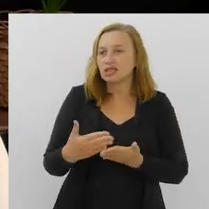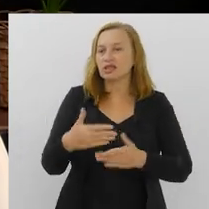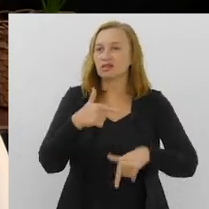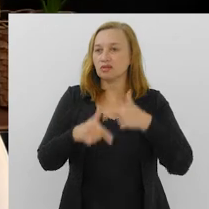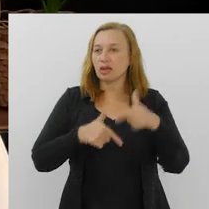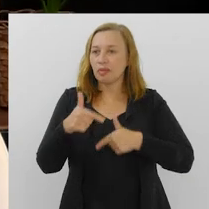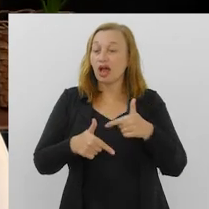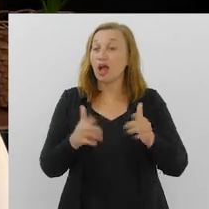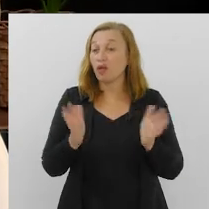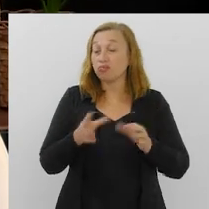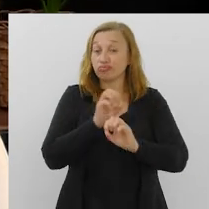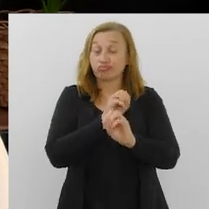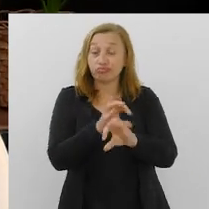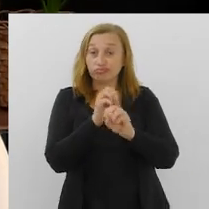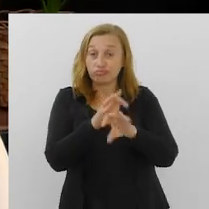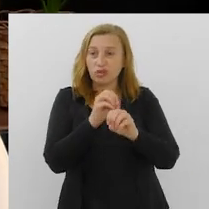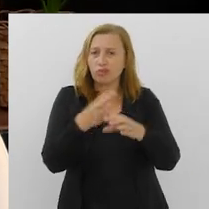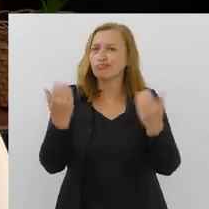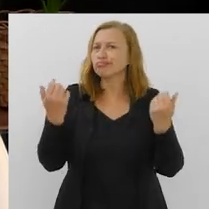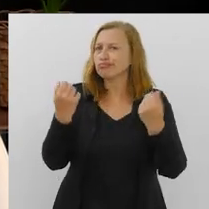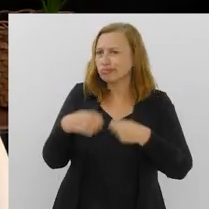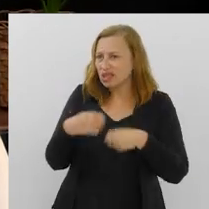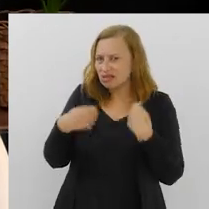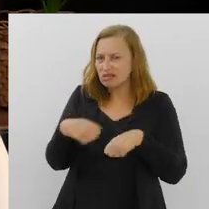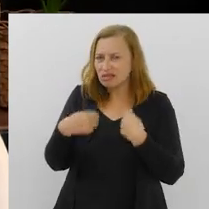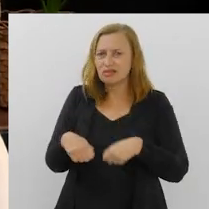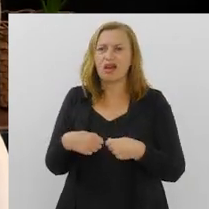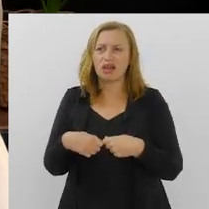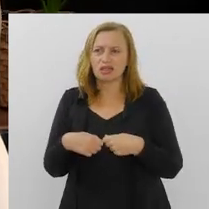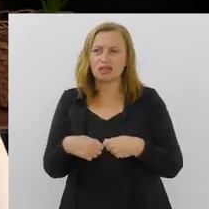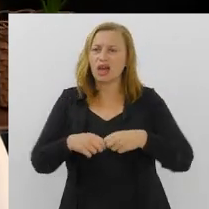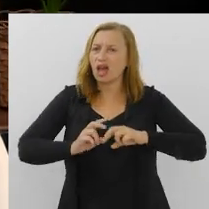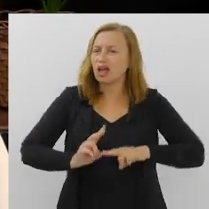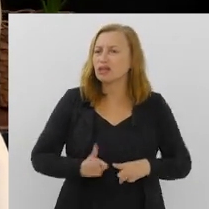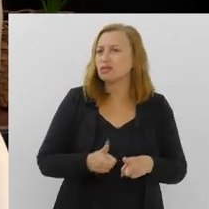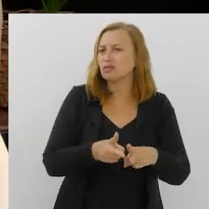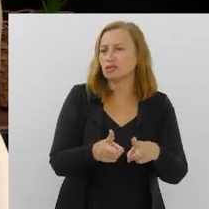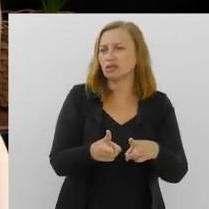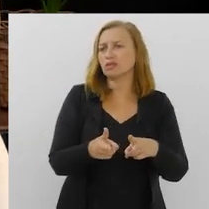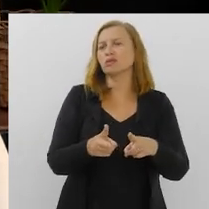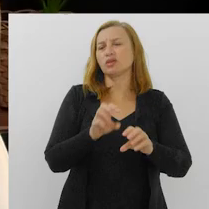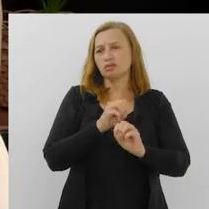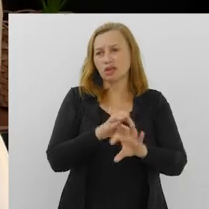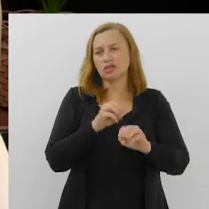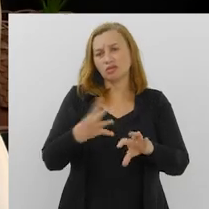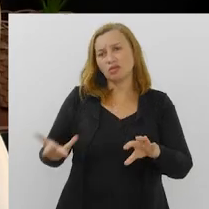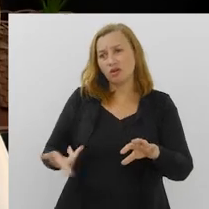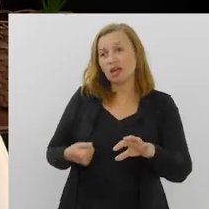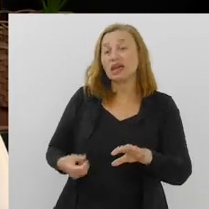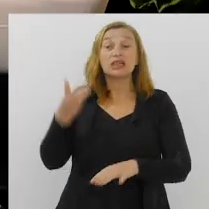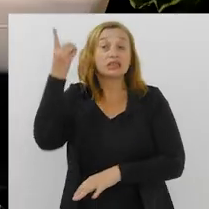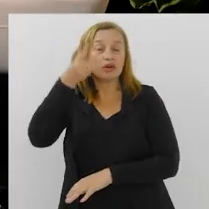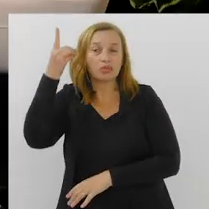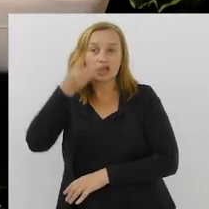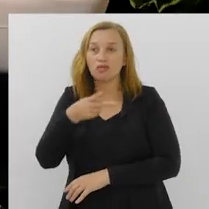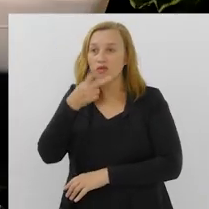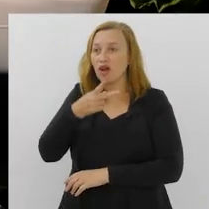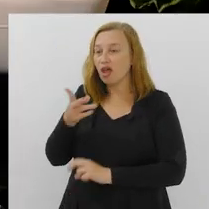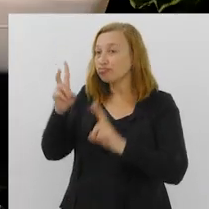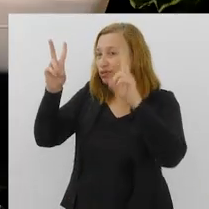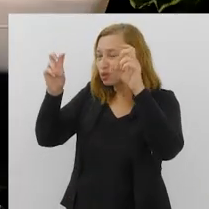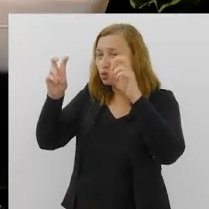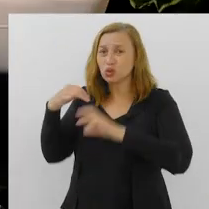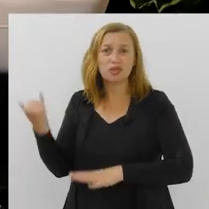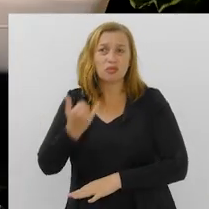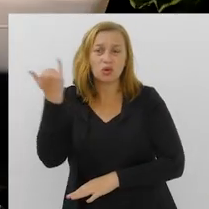E aí a questão da educação como uma necessidade, a educação permanente, de qualidade. Deputado, vou trazer aqui uma questão